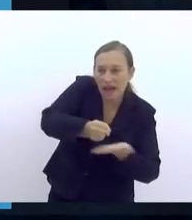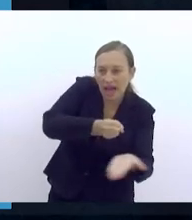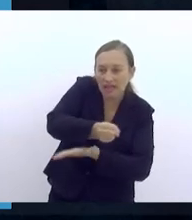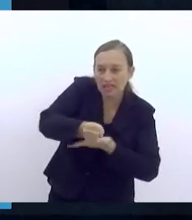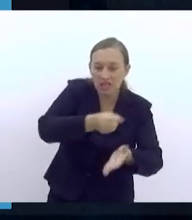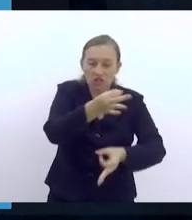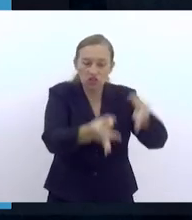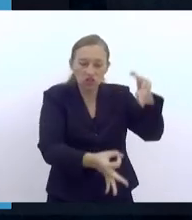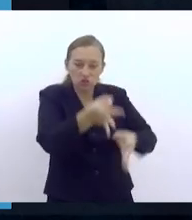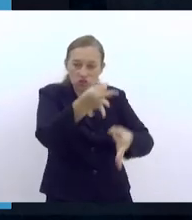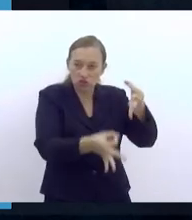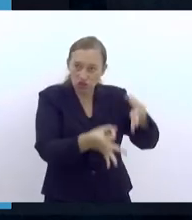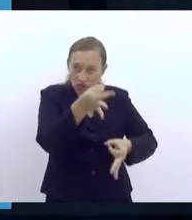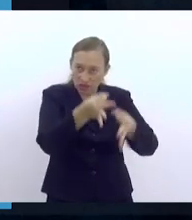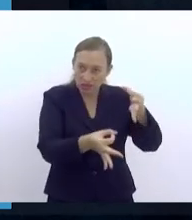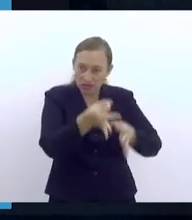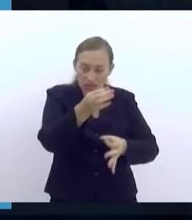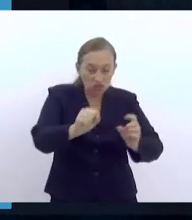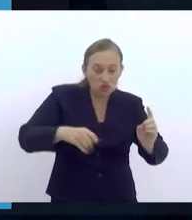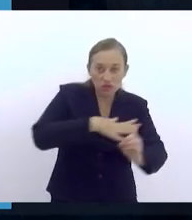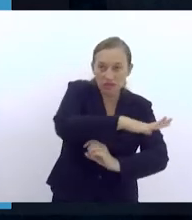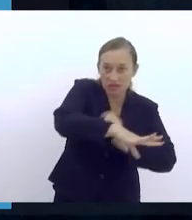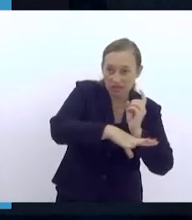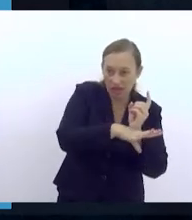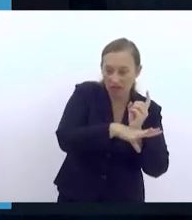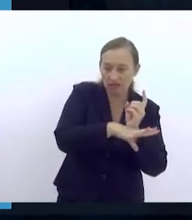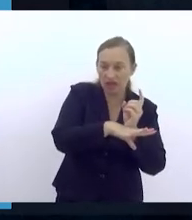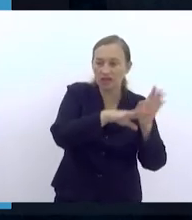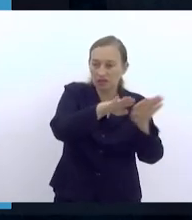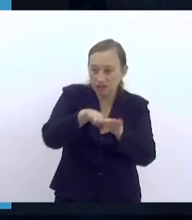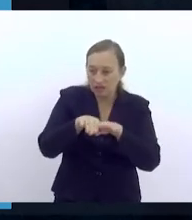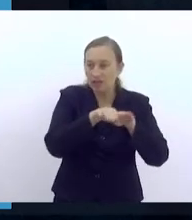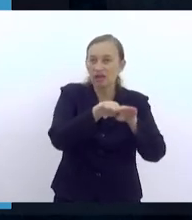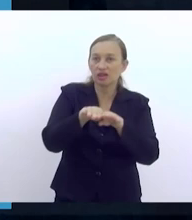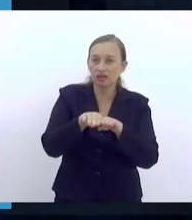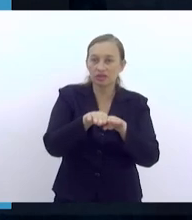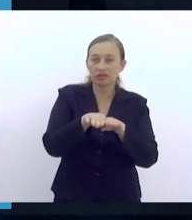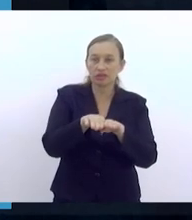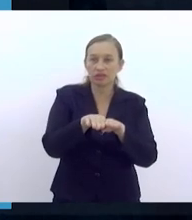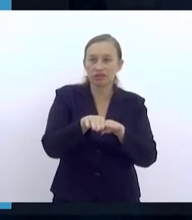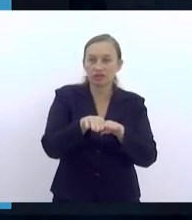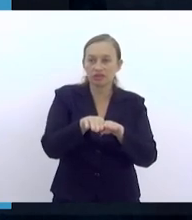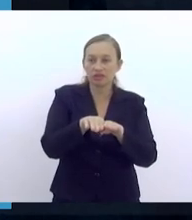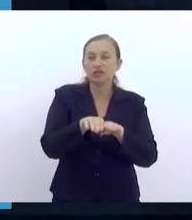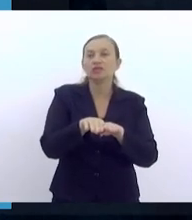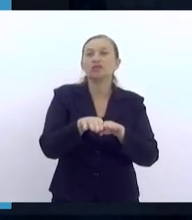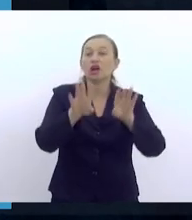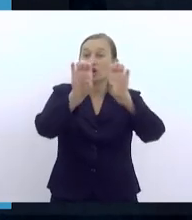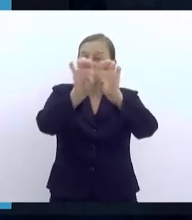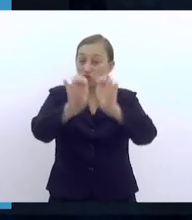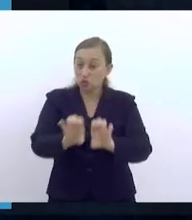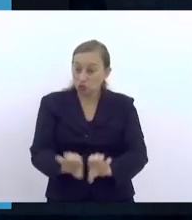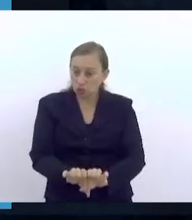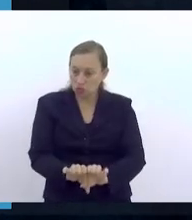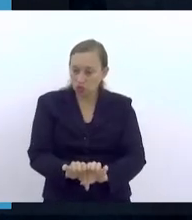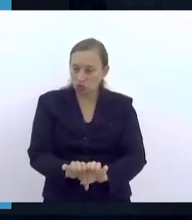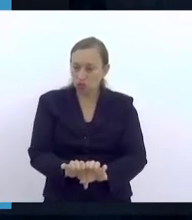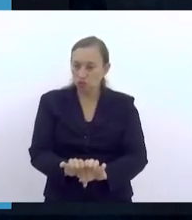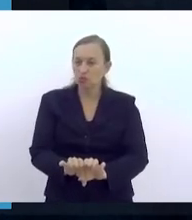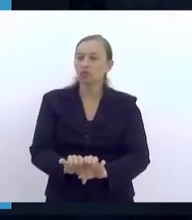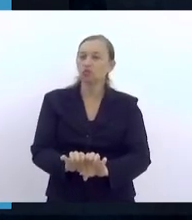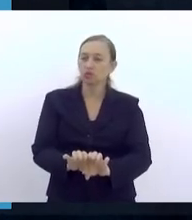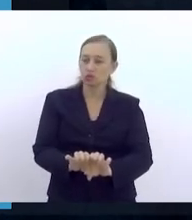justiça social, de enfrentamento às violências de uma forma estruturante, porque ele está falando de